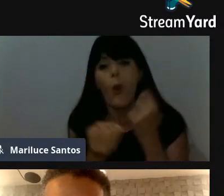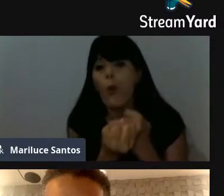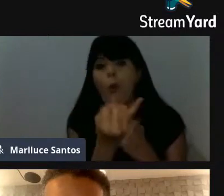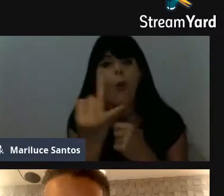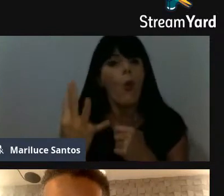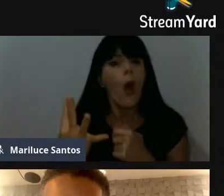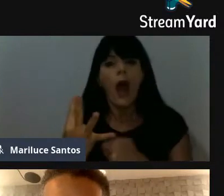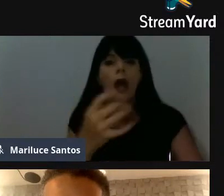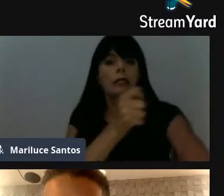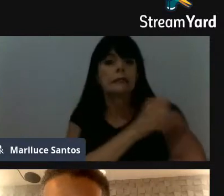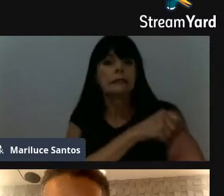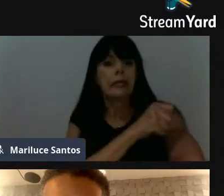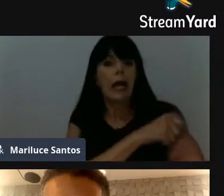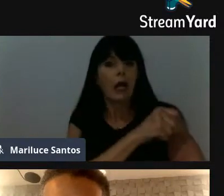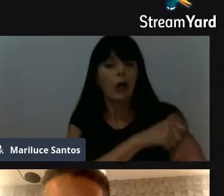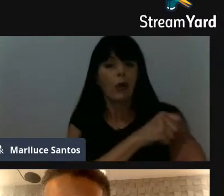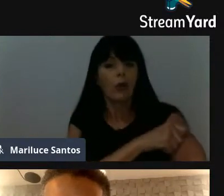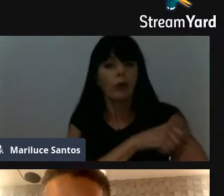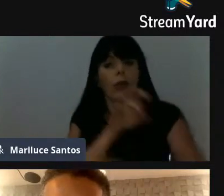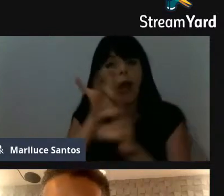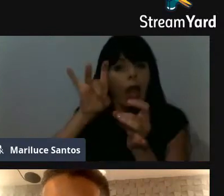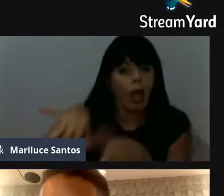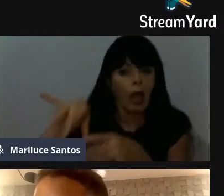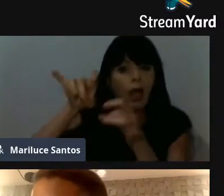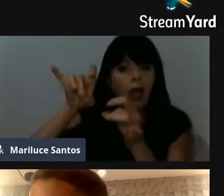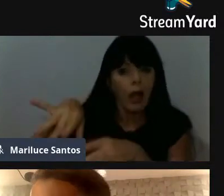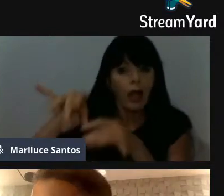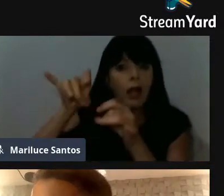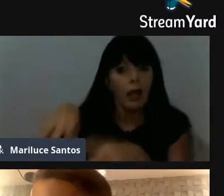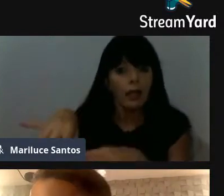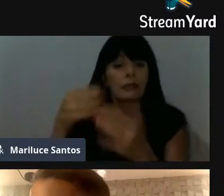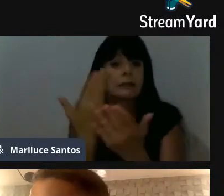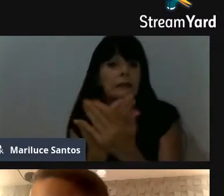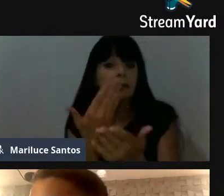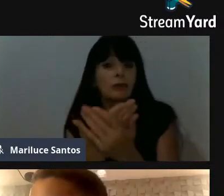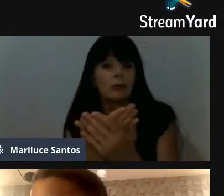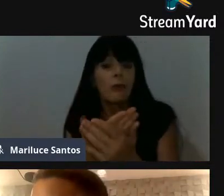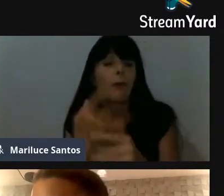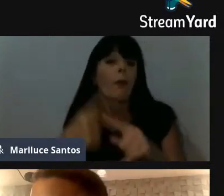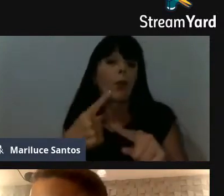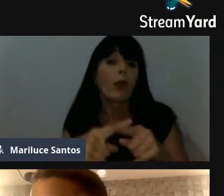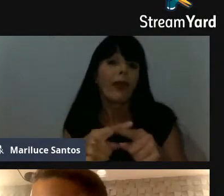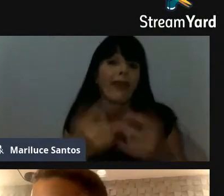de alunos que estão deixando de estudar para trabalhar.